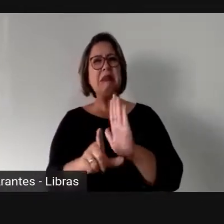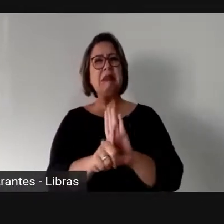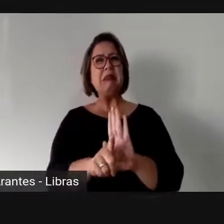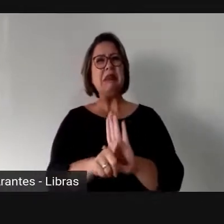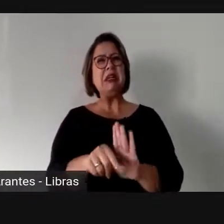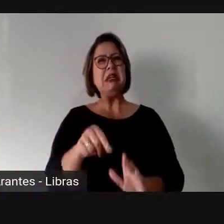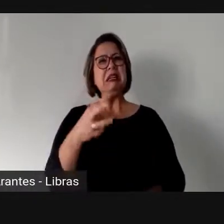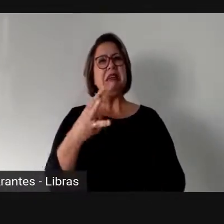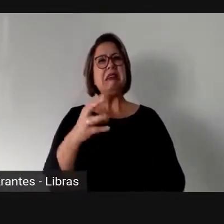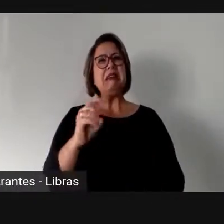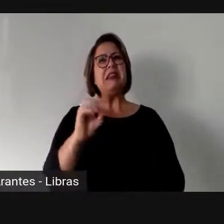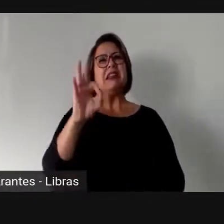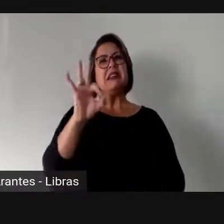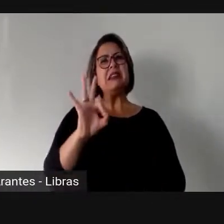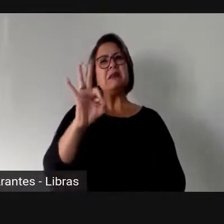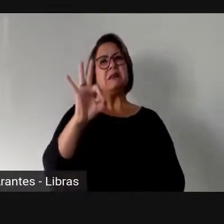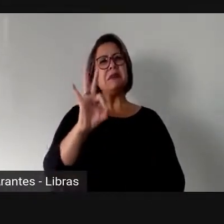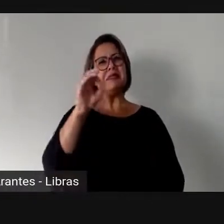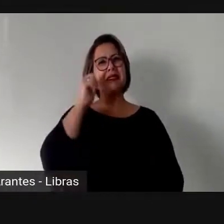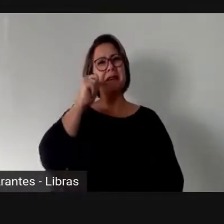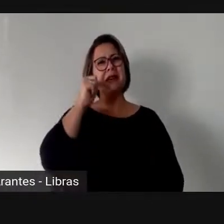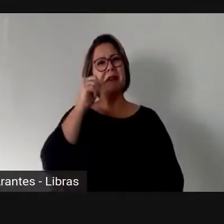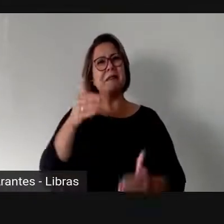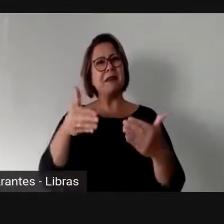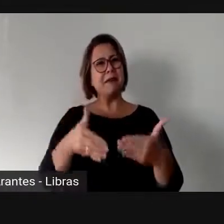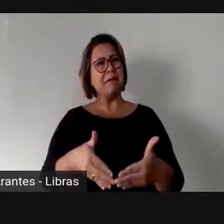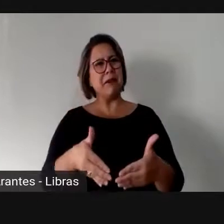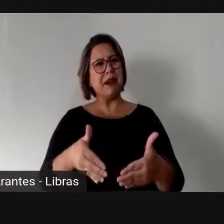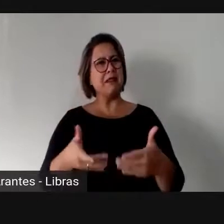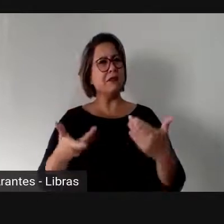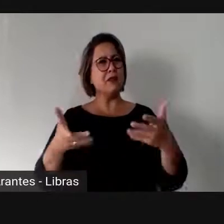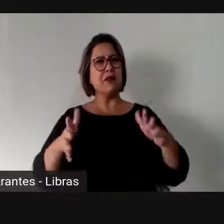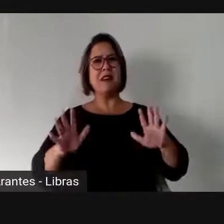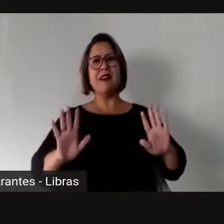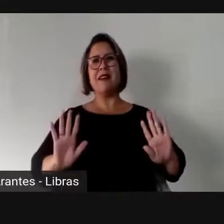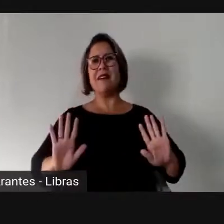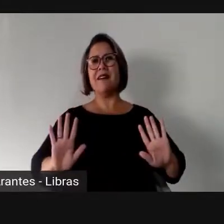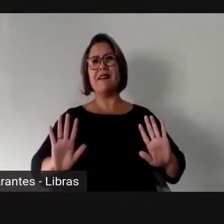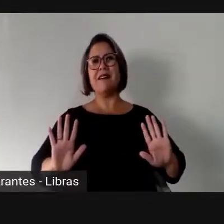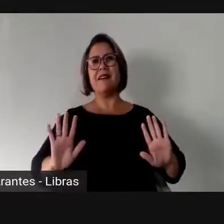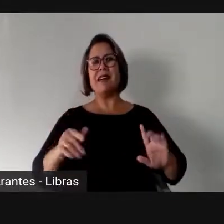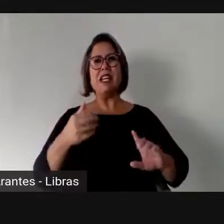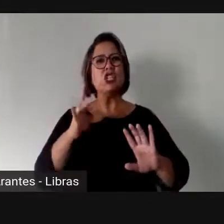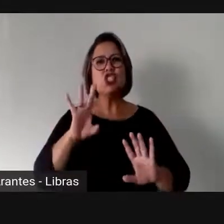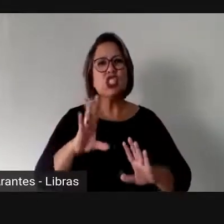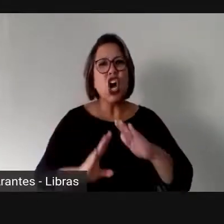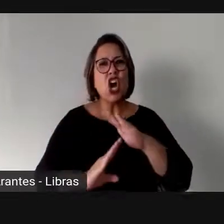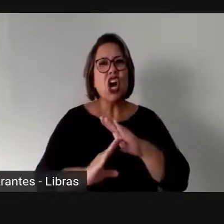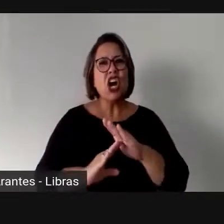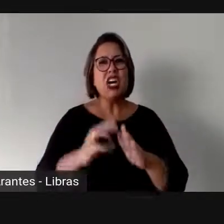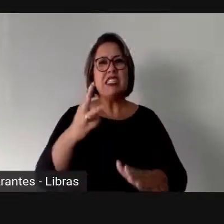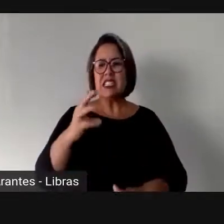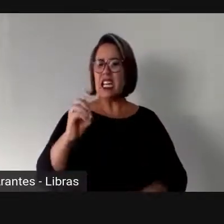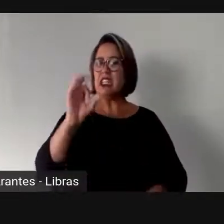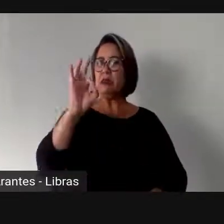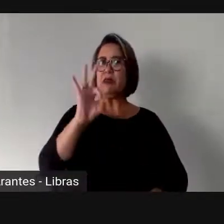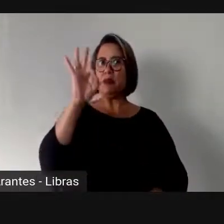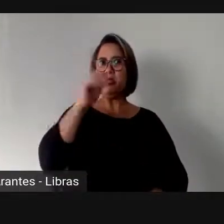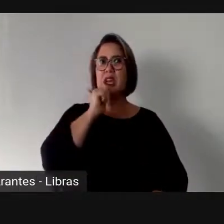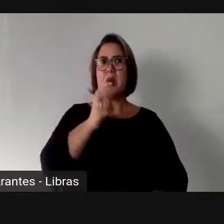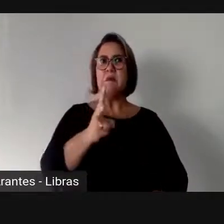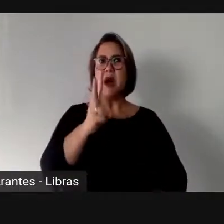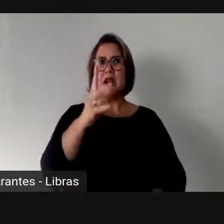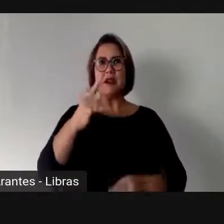das mulheres. Nós, mulheres, não queremos mais isso. A gente não quer 30% para segurar a live, nós não queremos 30